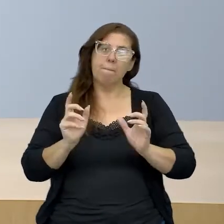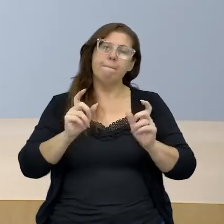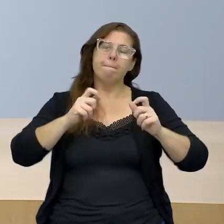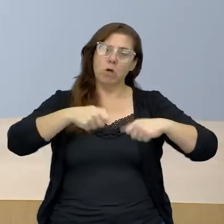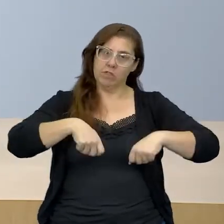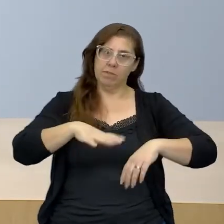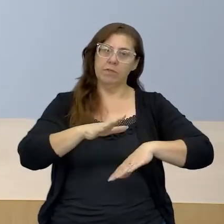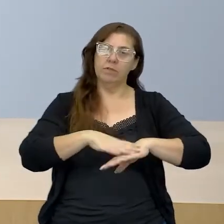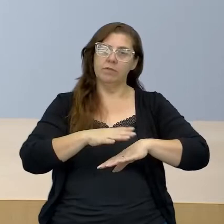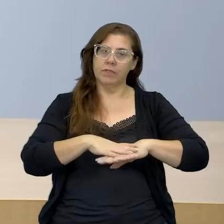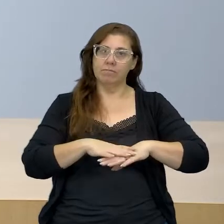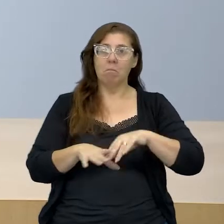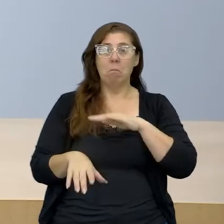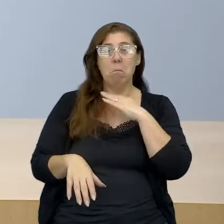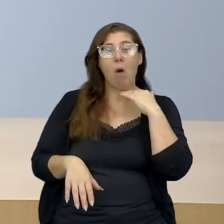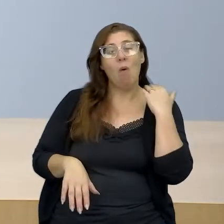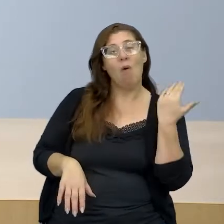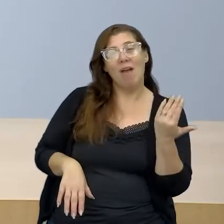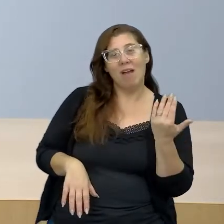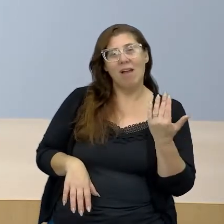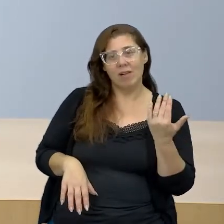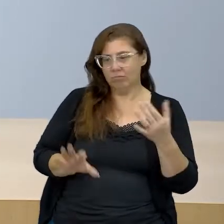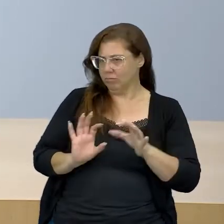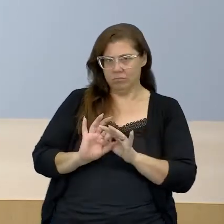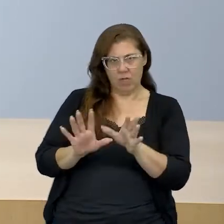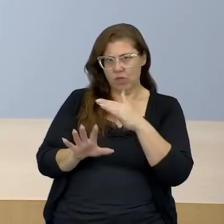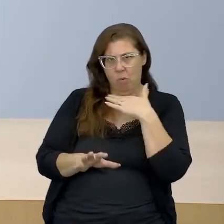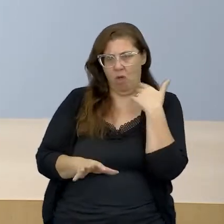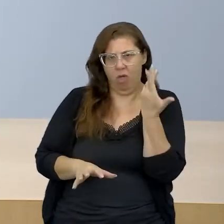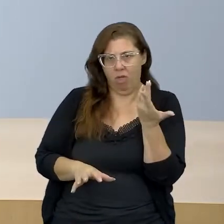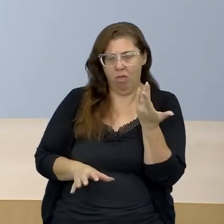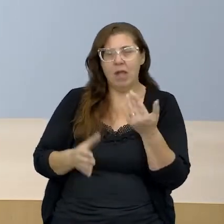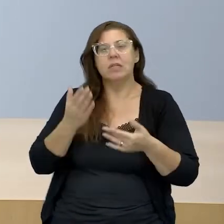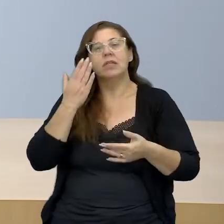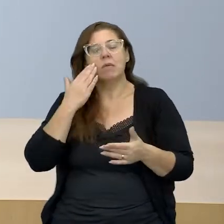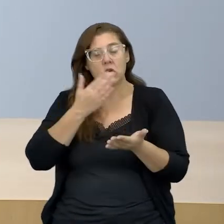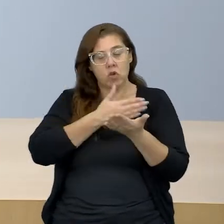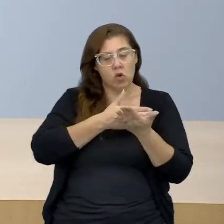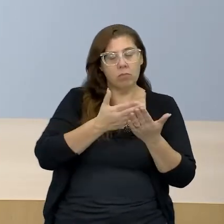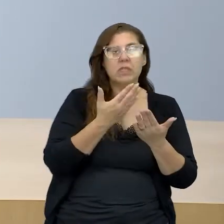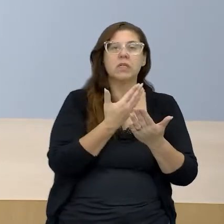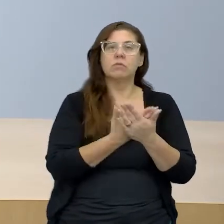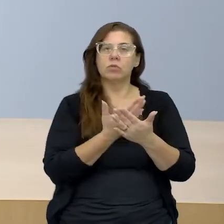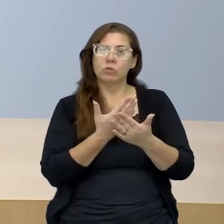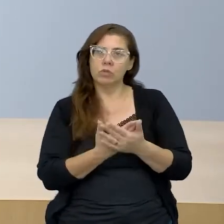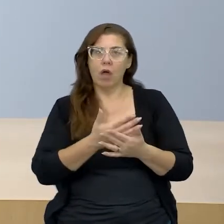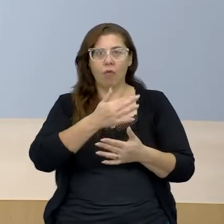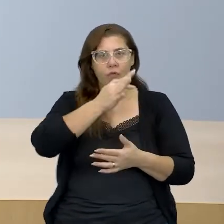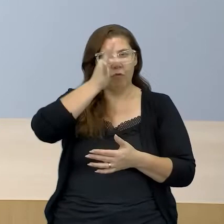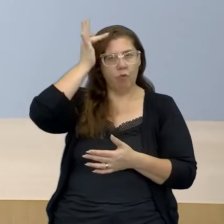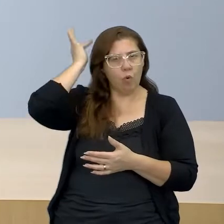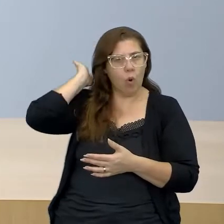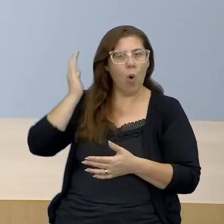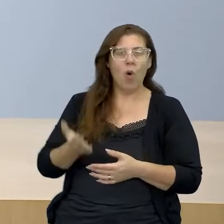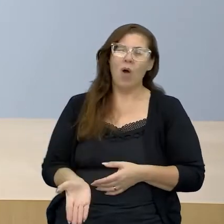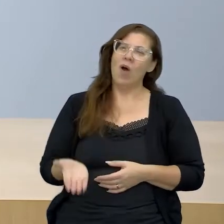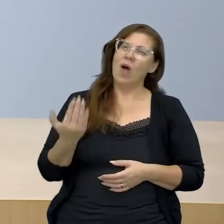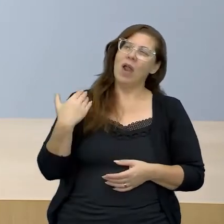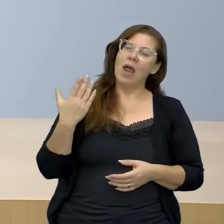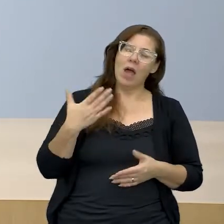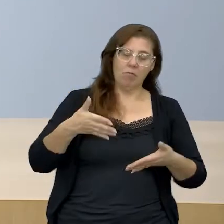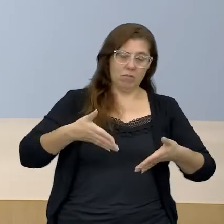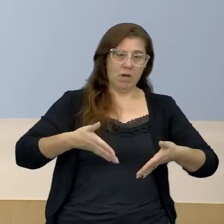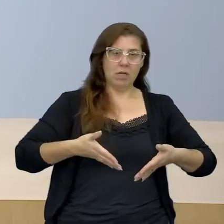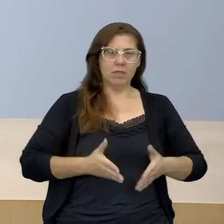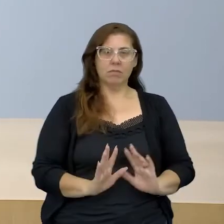de fazer morrer. E a gente sabe, a gente começou a estudar o Foucault lá no nascimento da prisão,